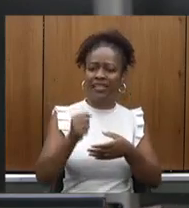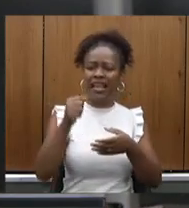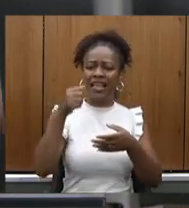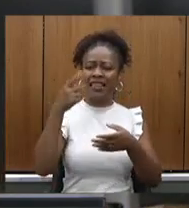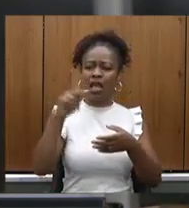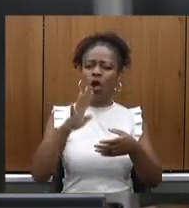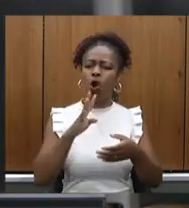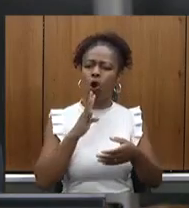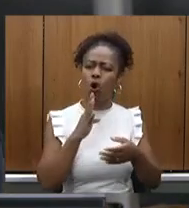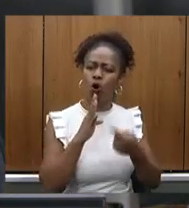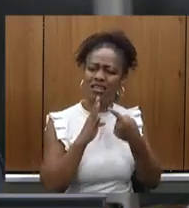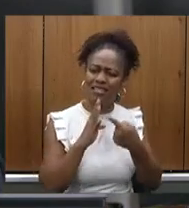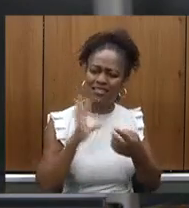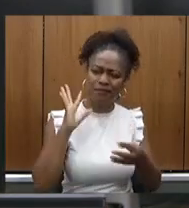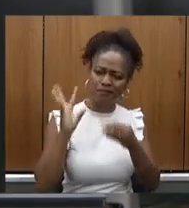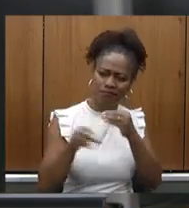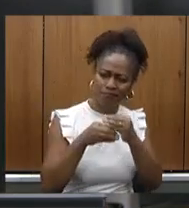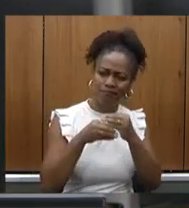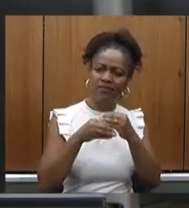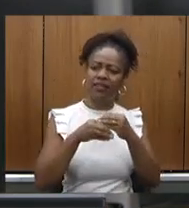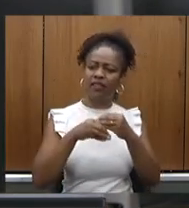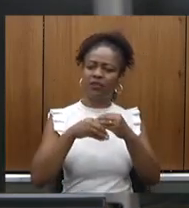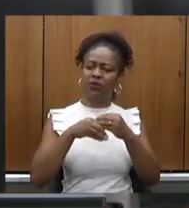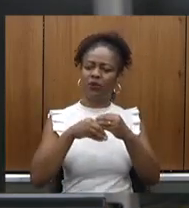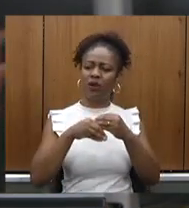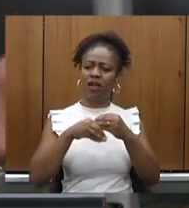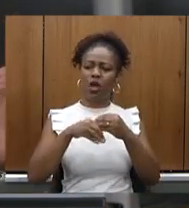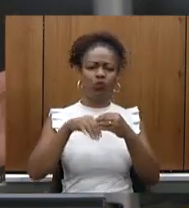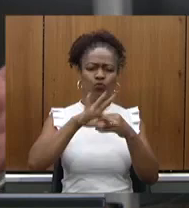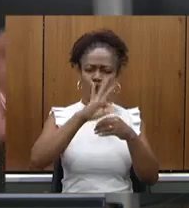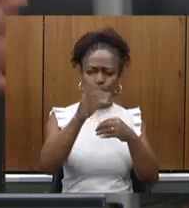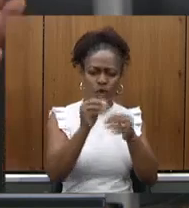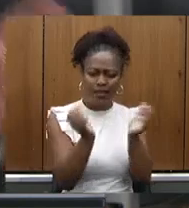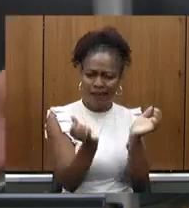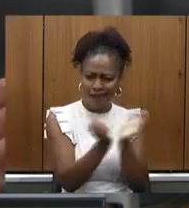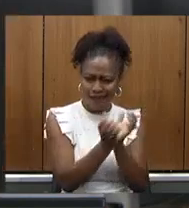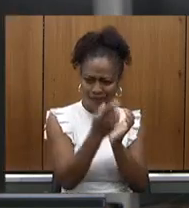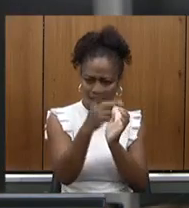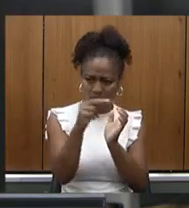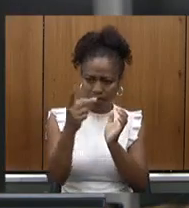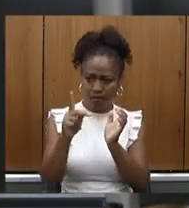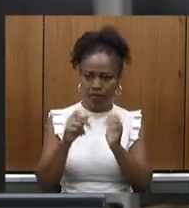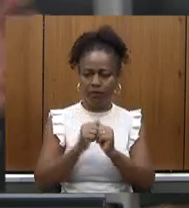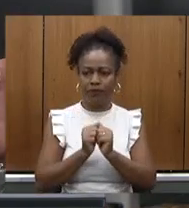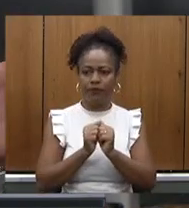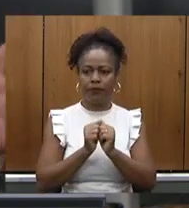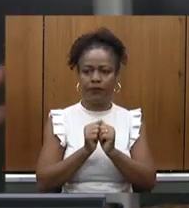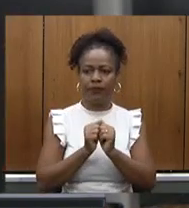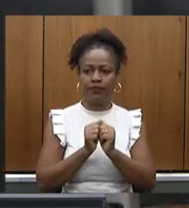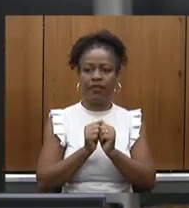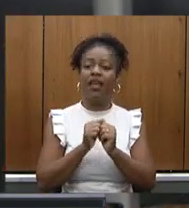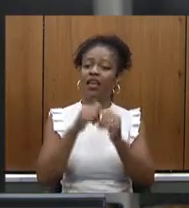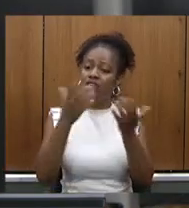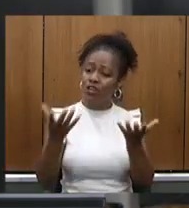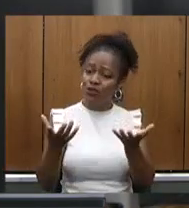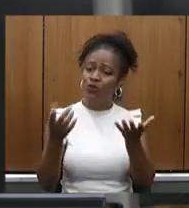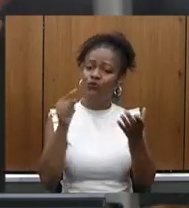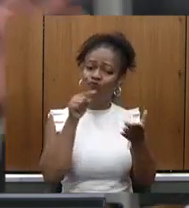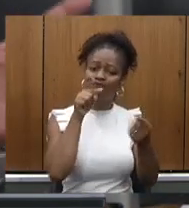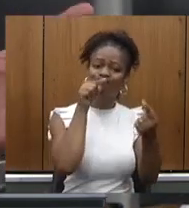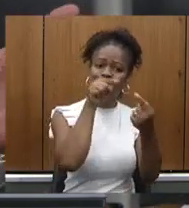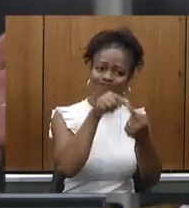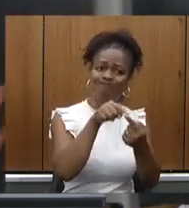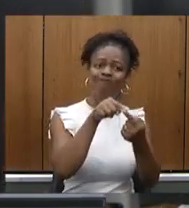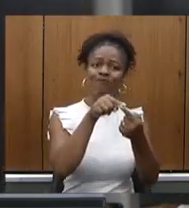seu conhecimento médico com toda sua equipe e sem dúvida alguma refletiu no bem estar do povo mineiro das